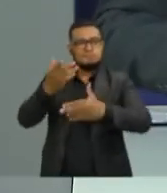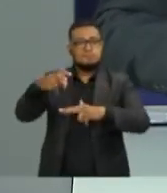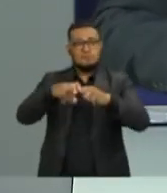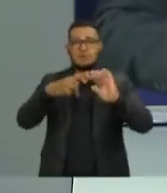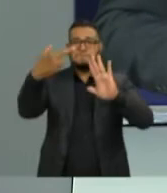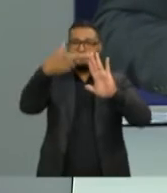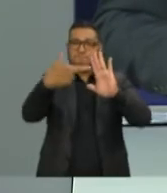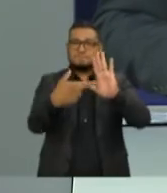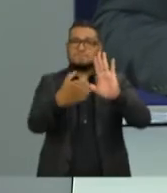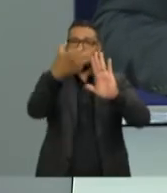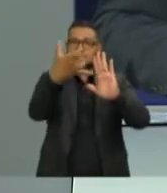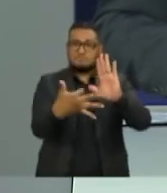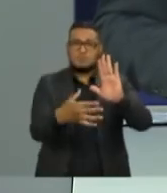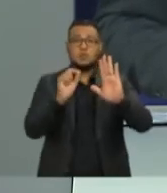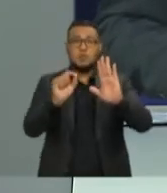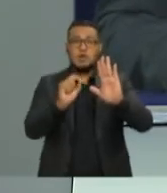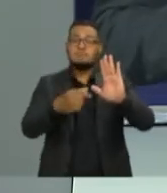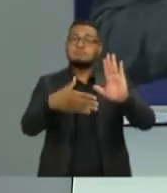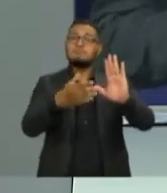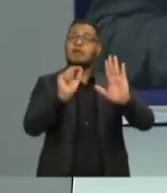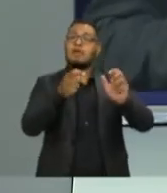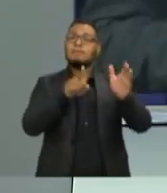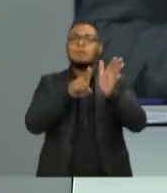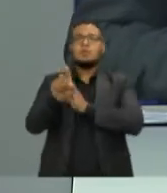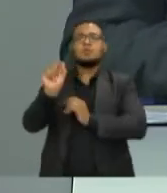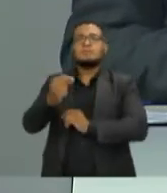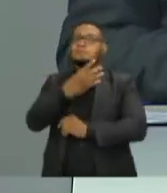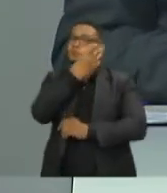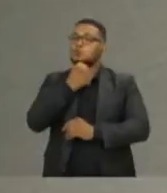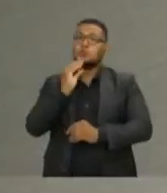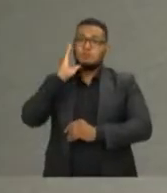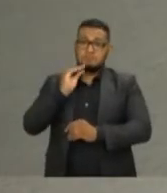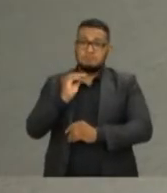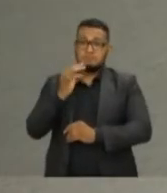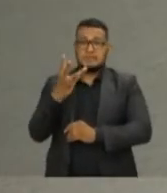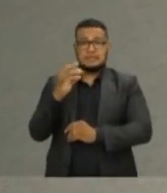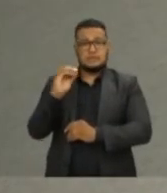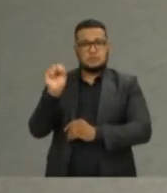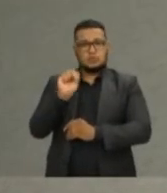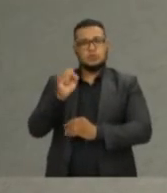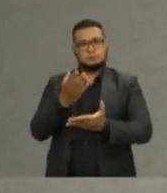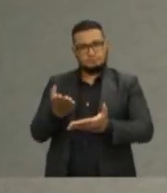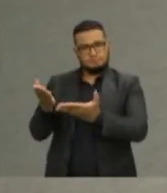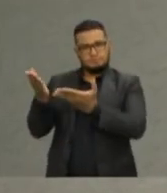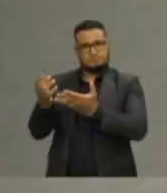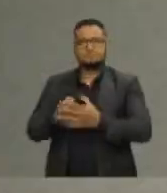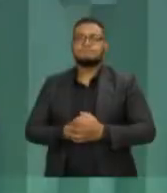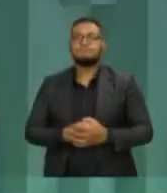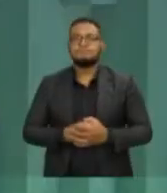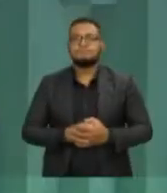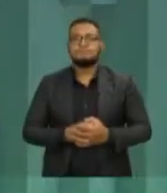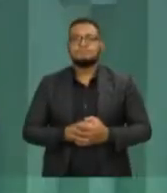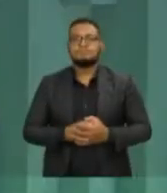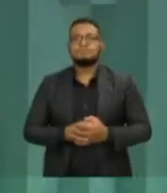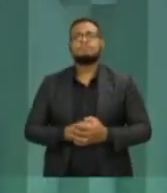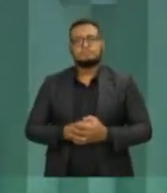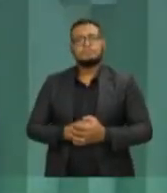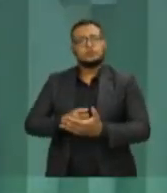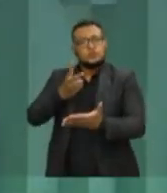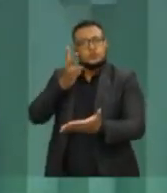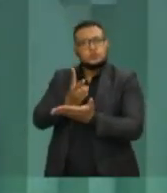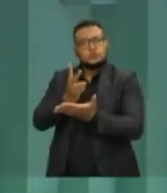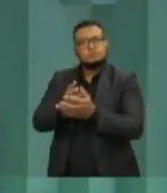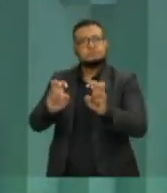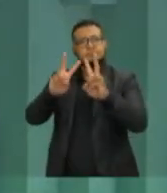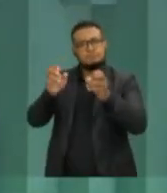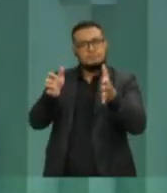debate, é o candidato João Coser. 30 segundos é o tempo para a sua pergunta, candidato. Eu vou continuar no tema da pandemia,